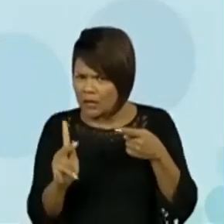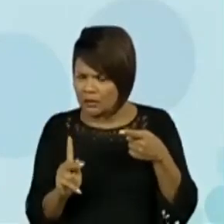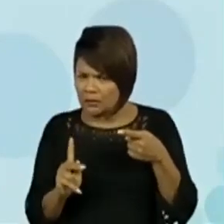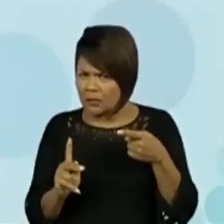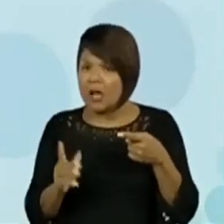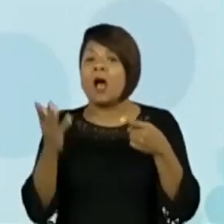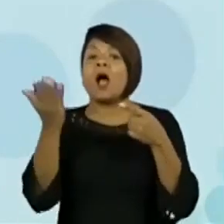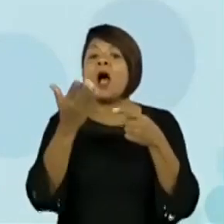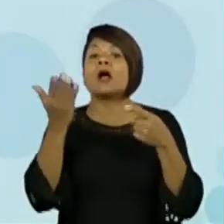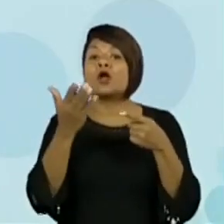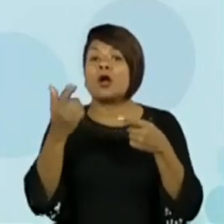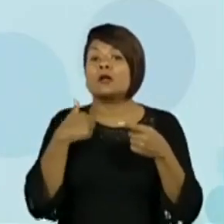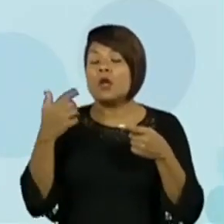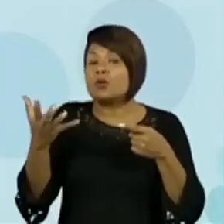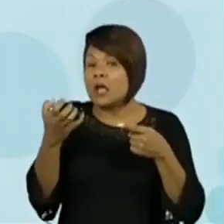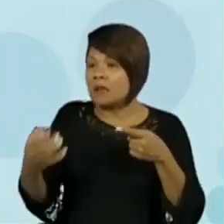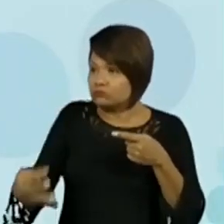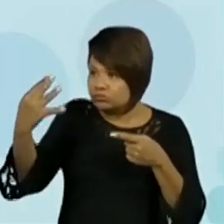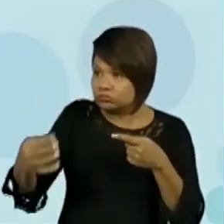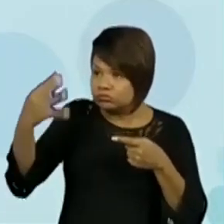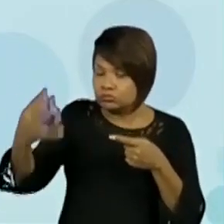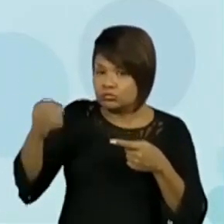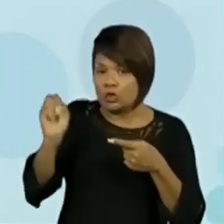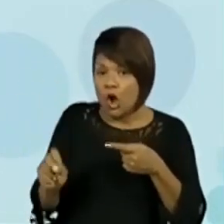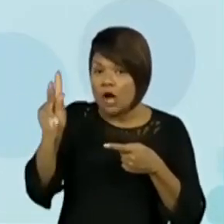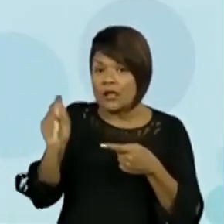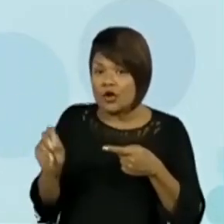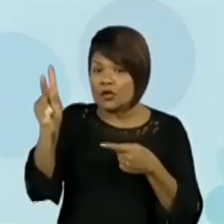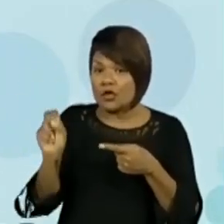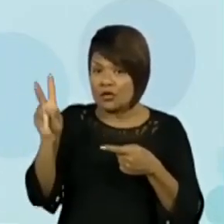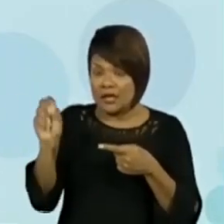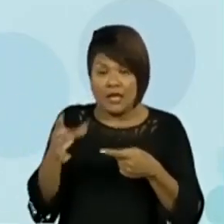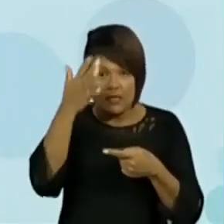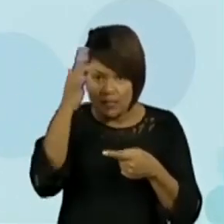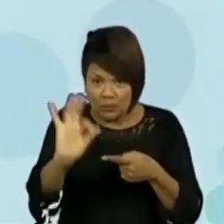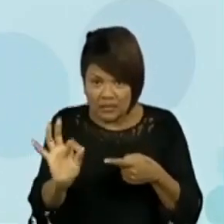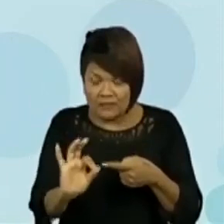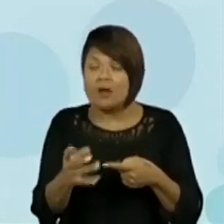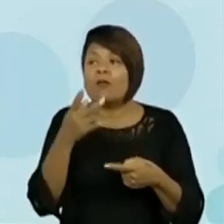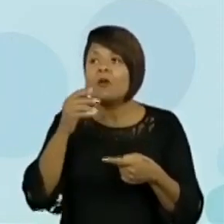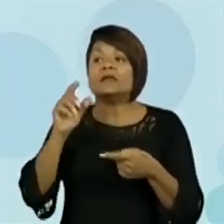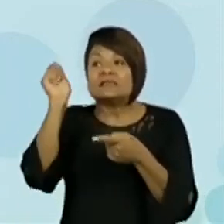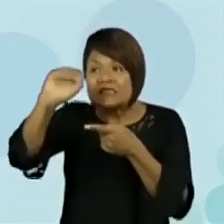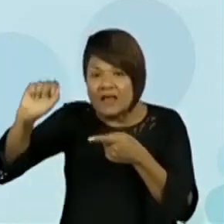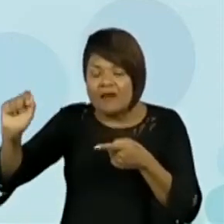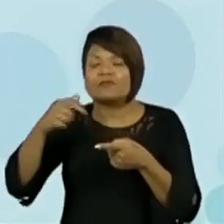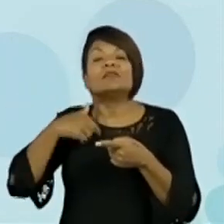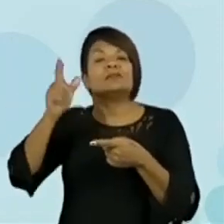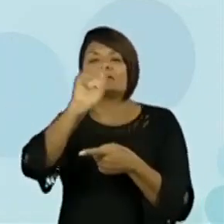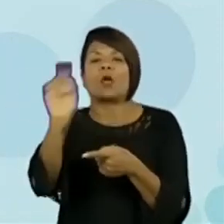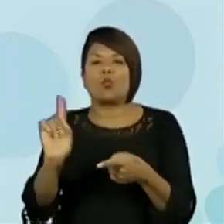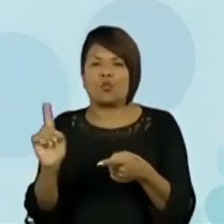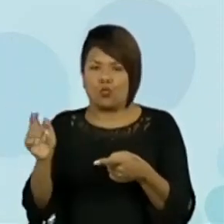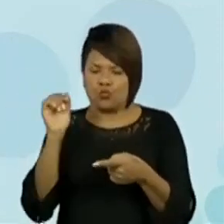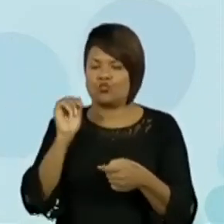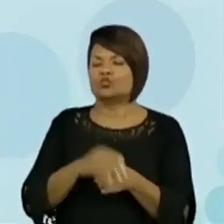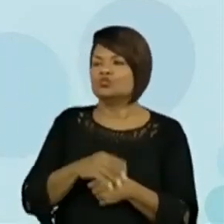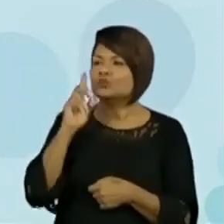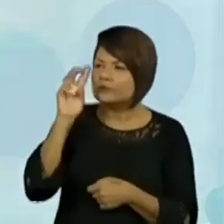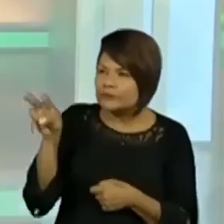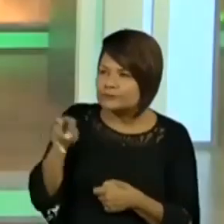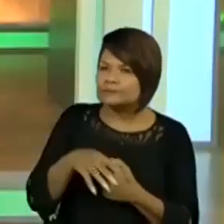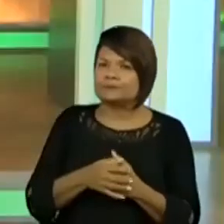ouvir agora bombar de comentário, vai, ok. Quem não entendeu, fala não, diz não, escreve não, que aí eu paro. Vamos lá, ok.